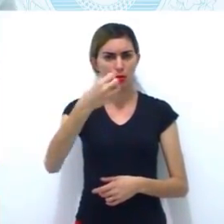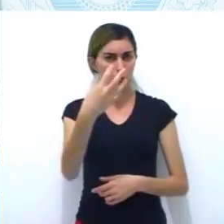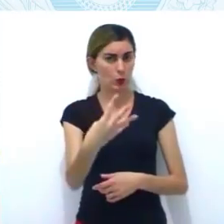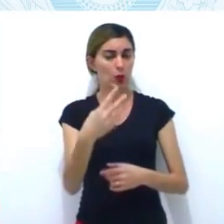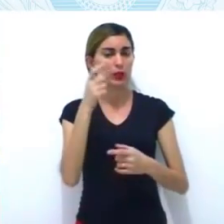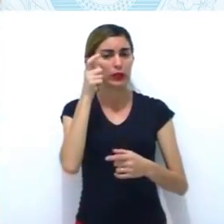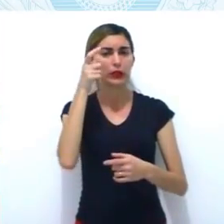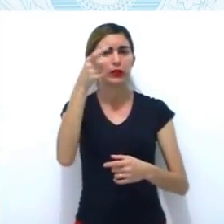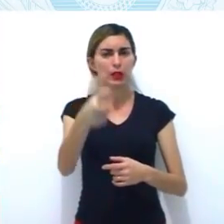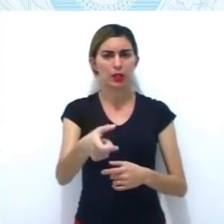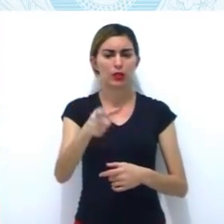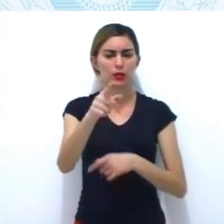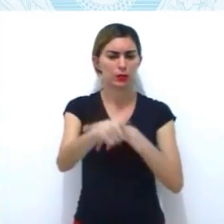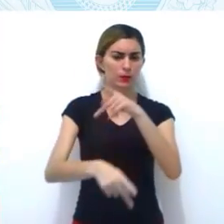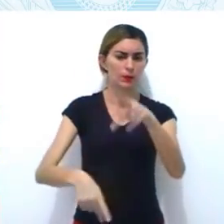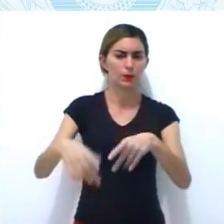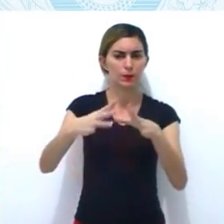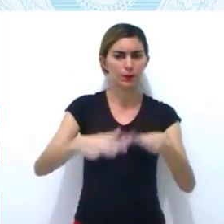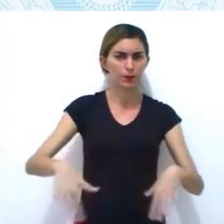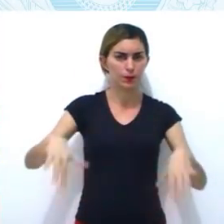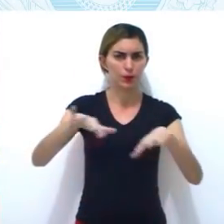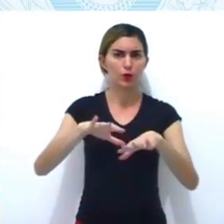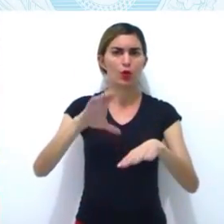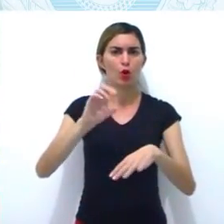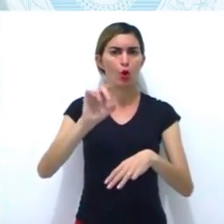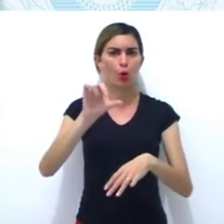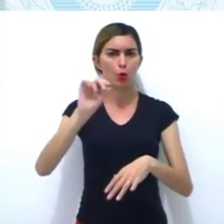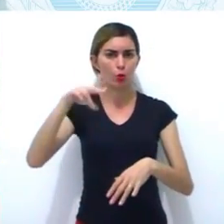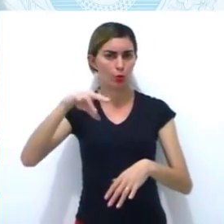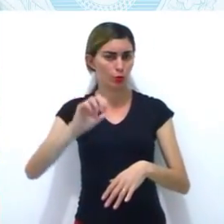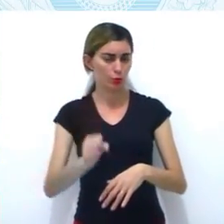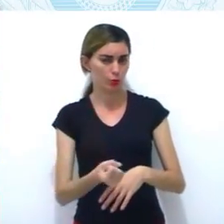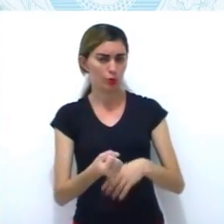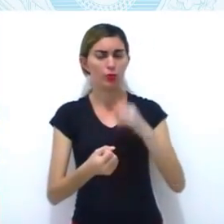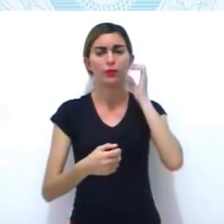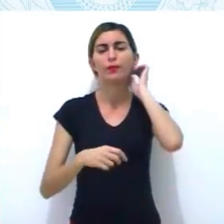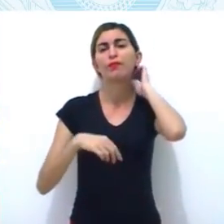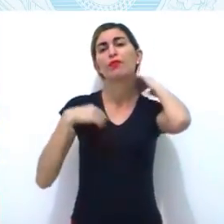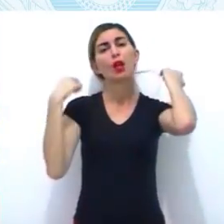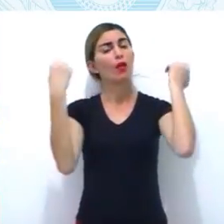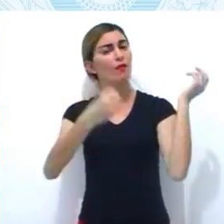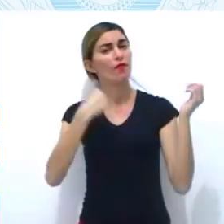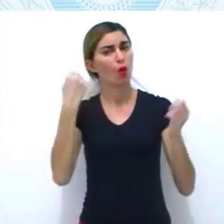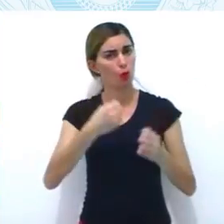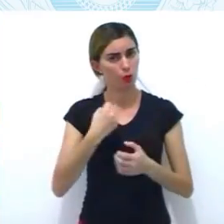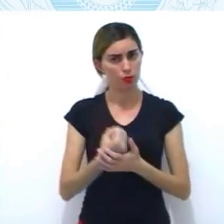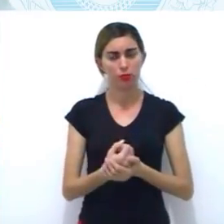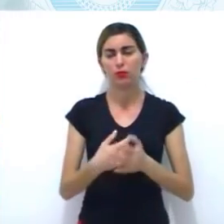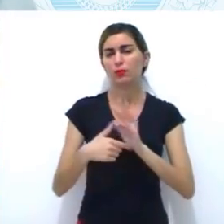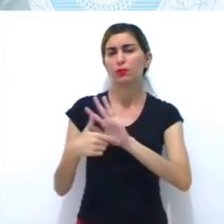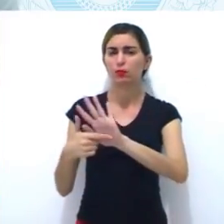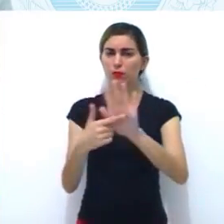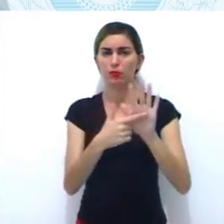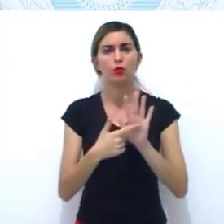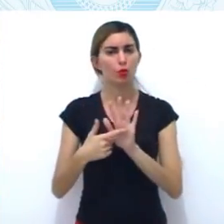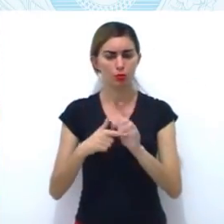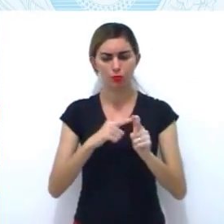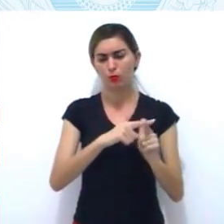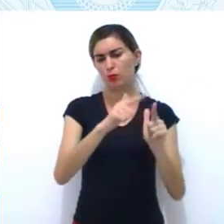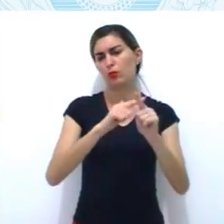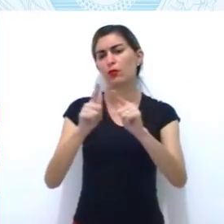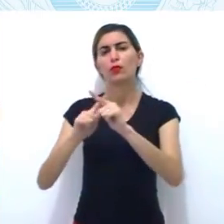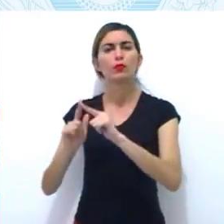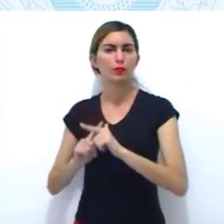De interesse entre os colonos e a metrópole. Uma revolta que mostrou os